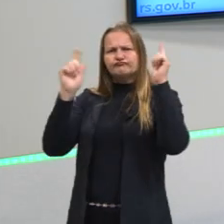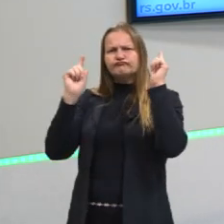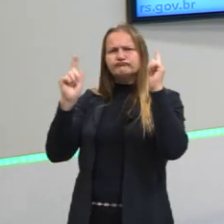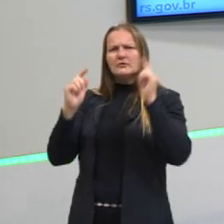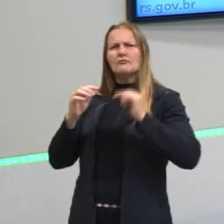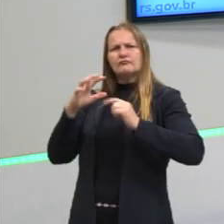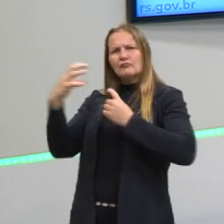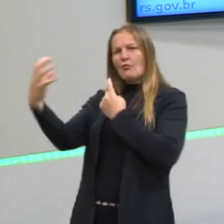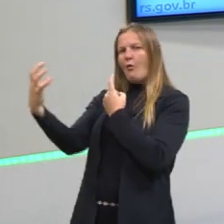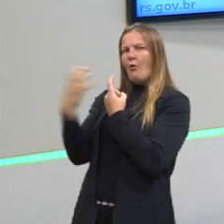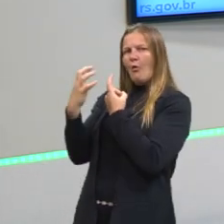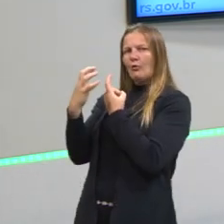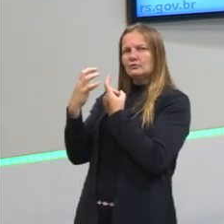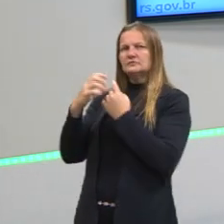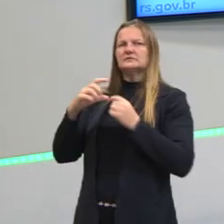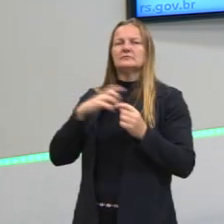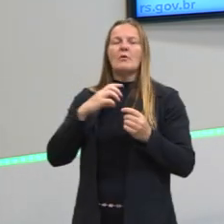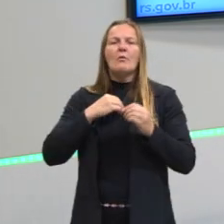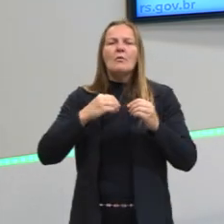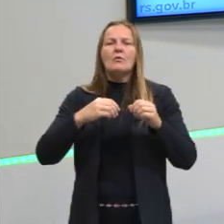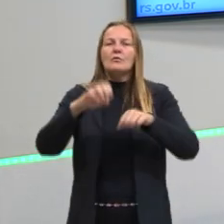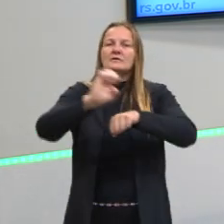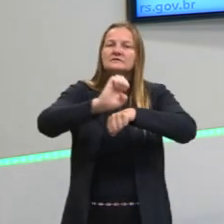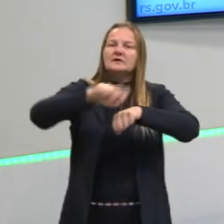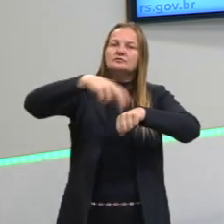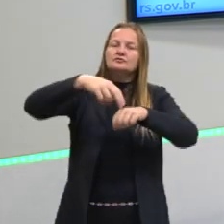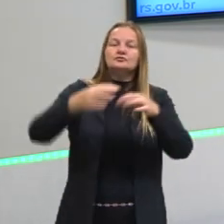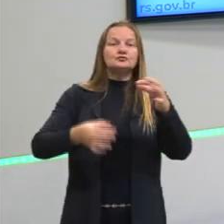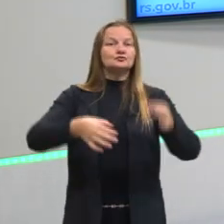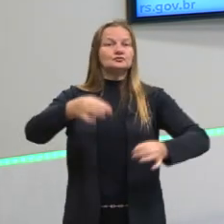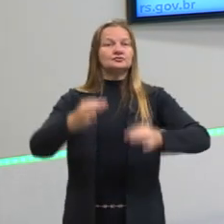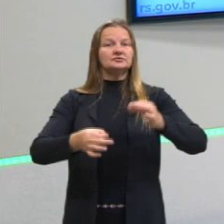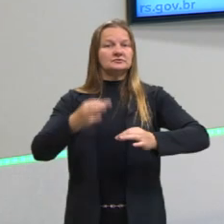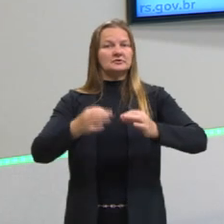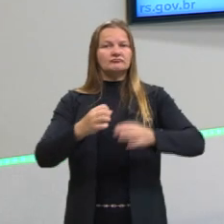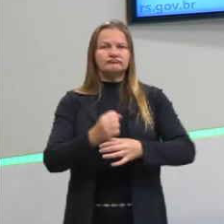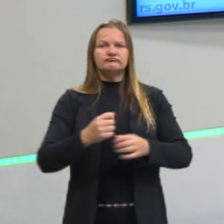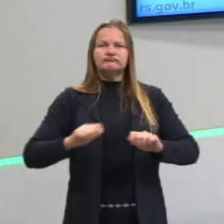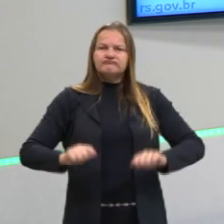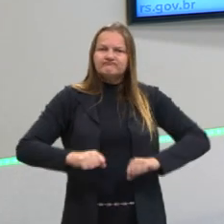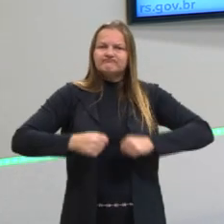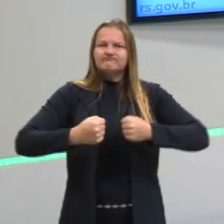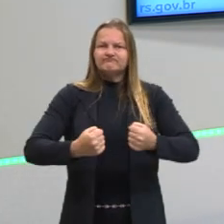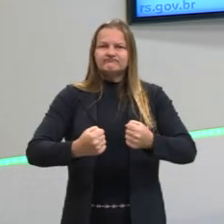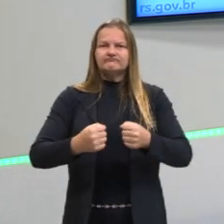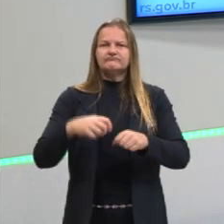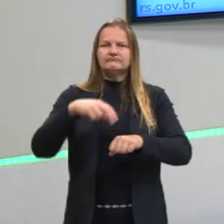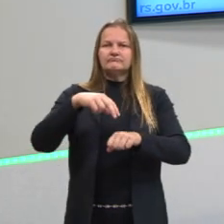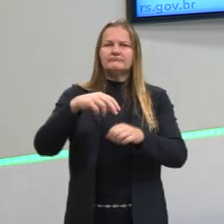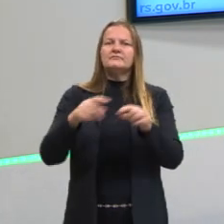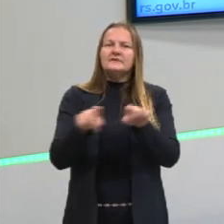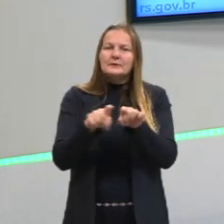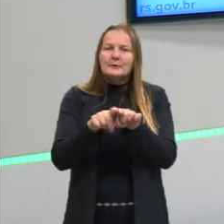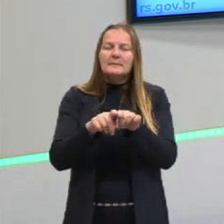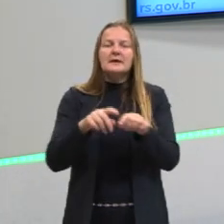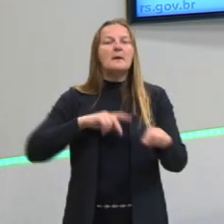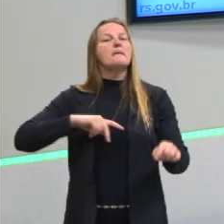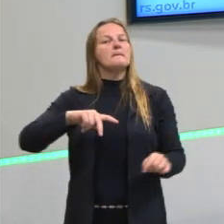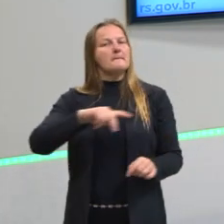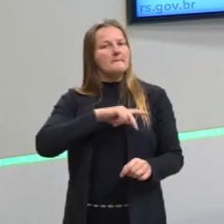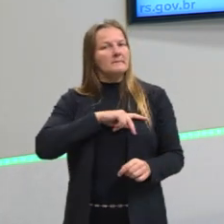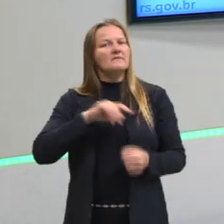intelectuais que idealizavam um Estado mais justo. E, além disso, não só os intelectuais, mas a própria população